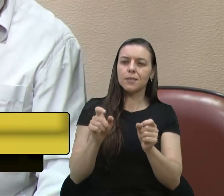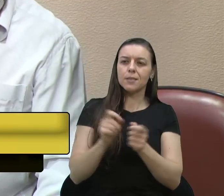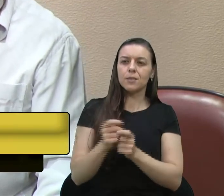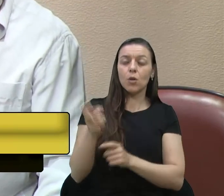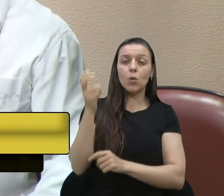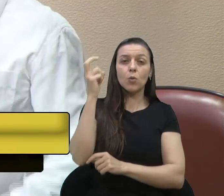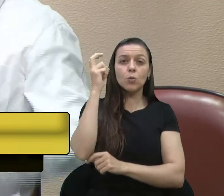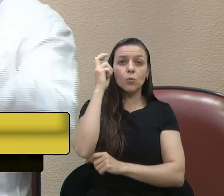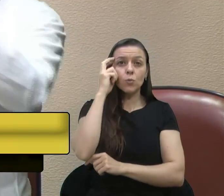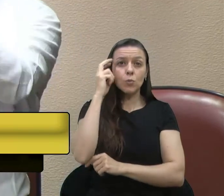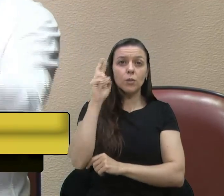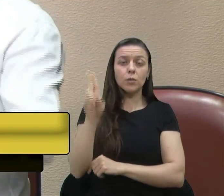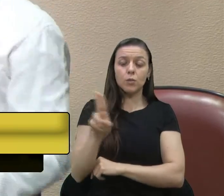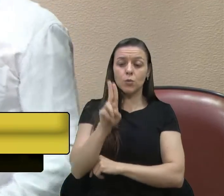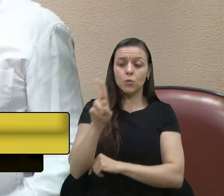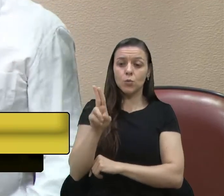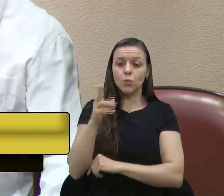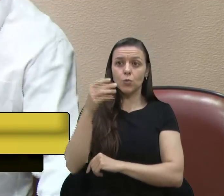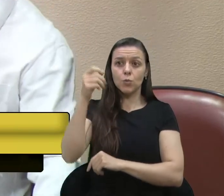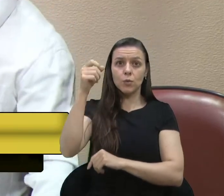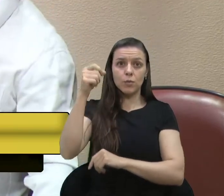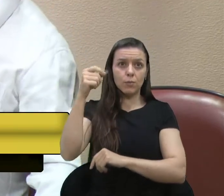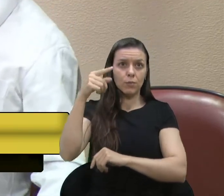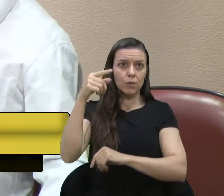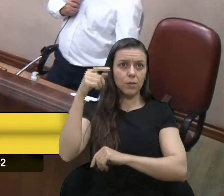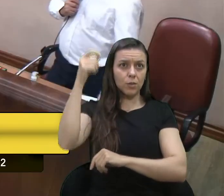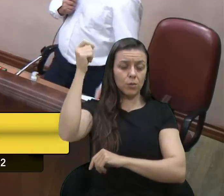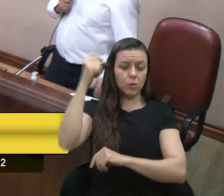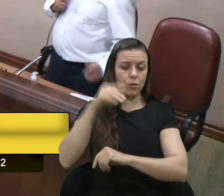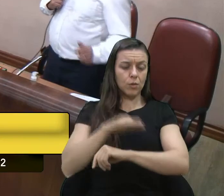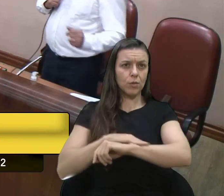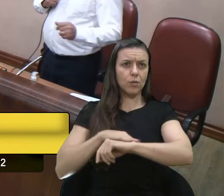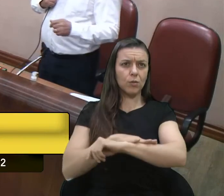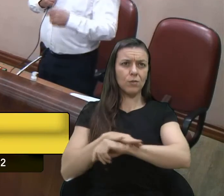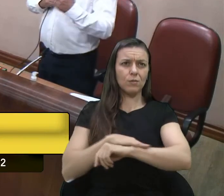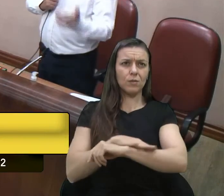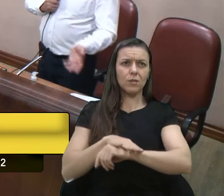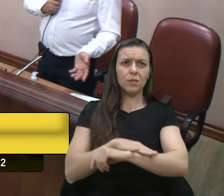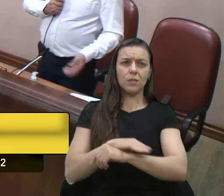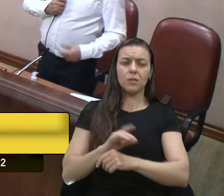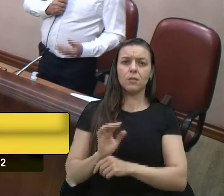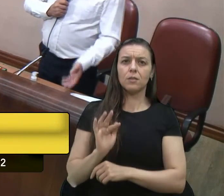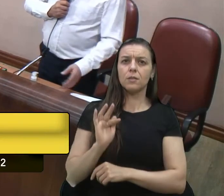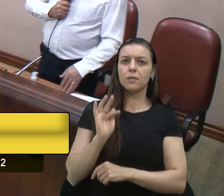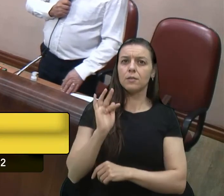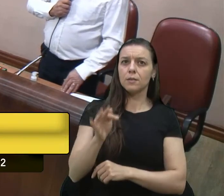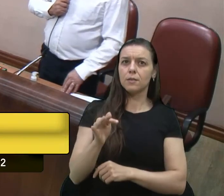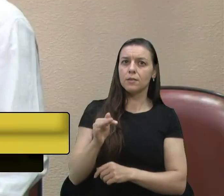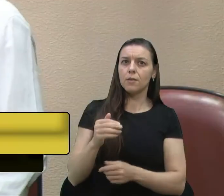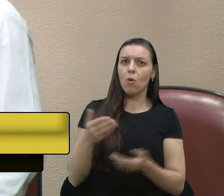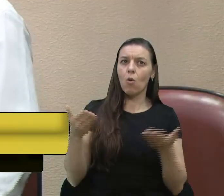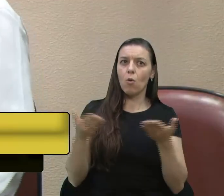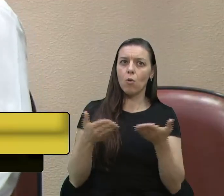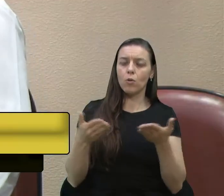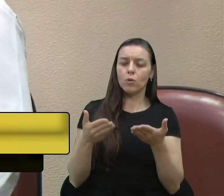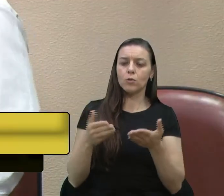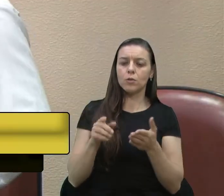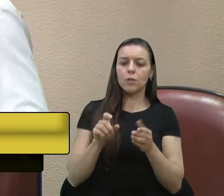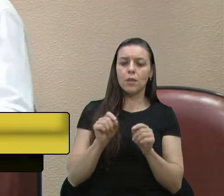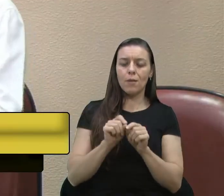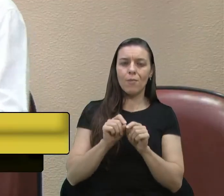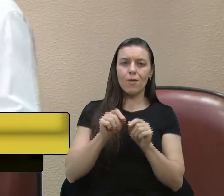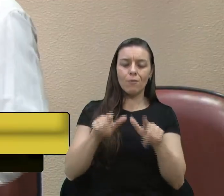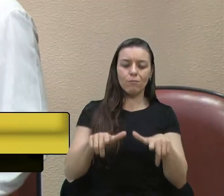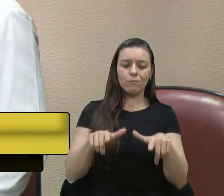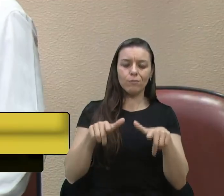que se usa para atorciar. Então, logo, logo, ali na frente, ainda esta semana, hoje, provavelmente, vou protocolar e